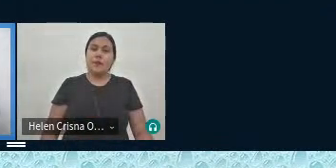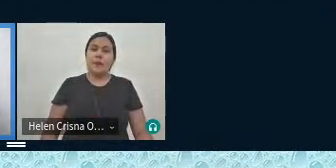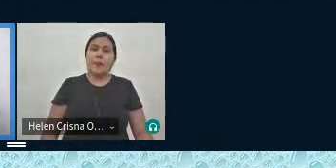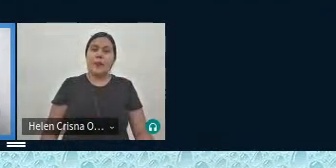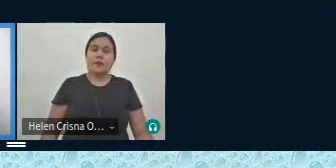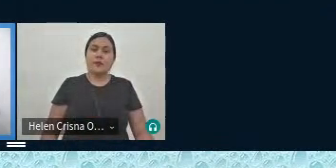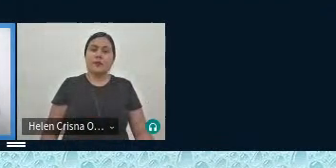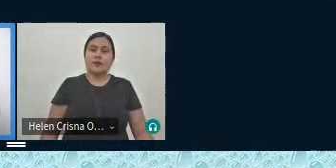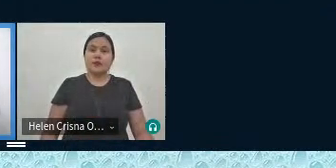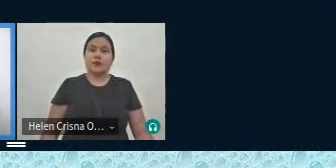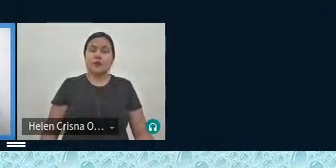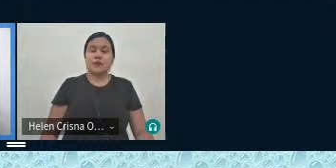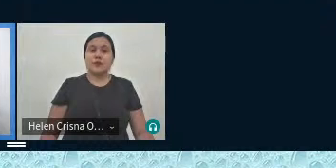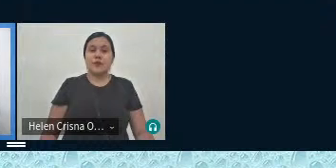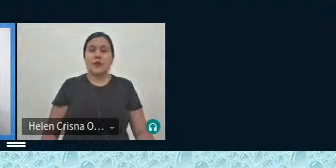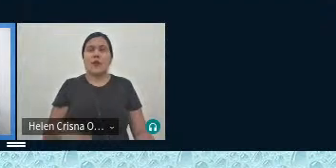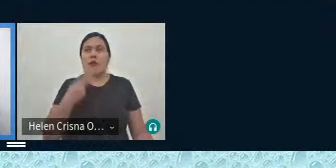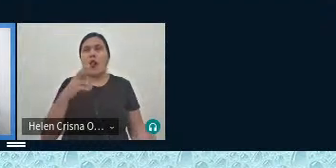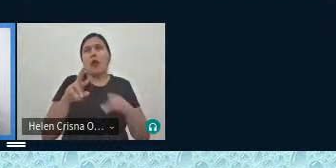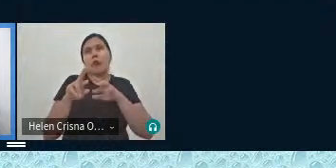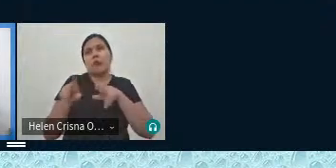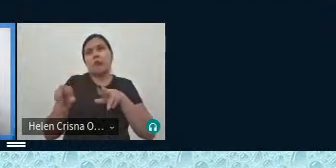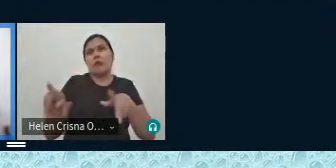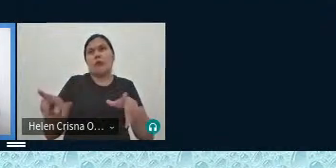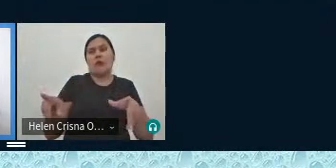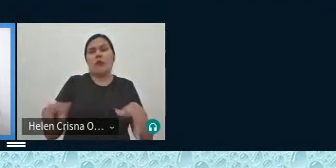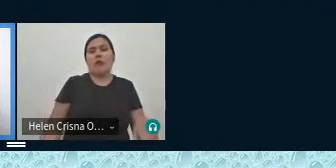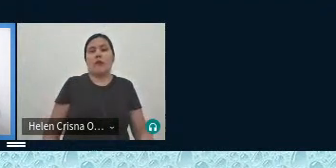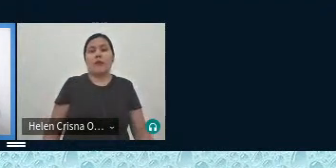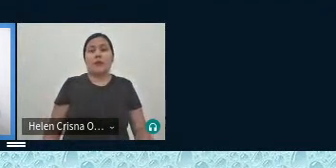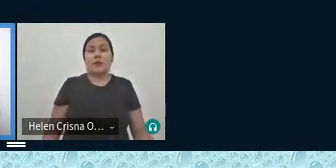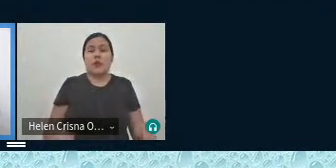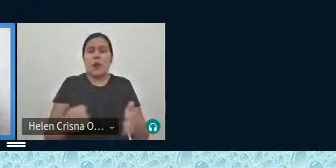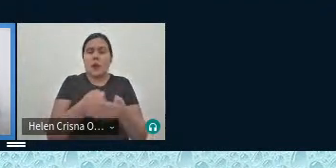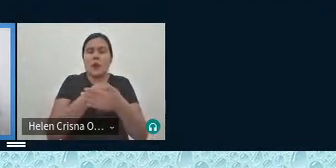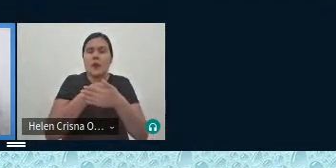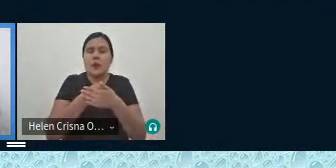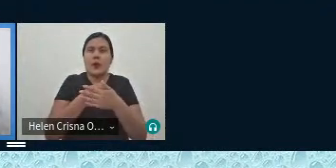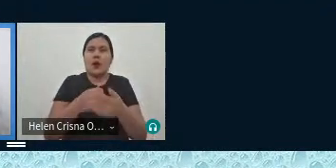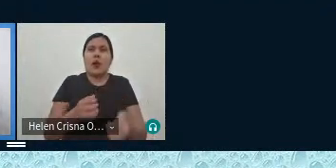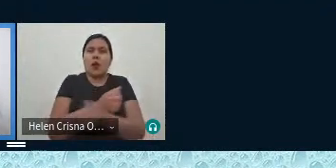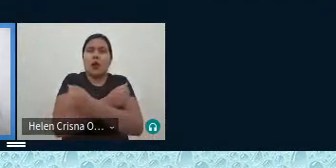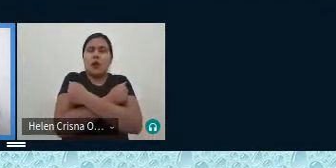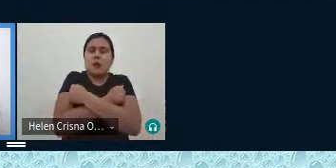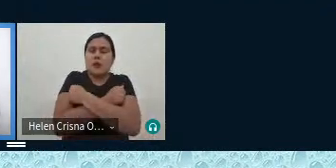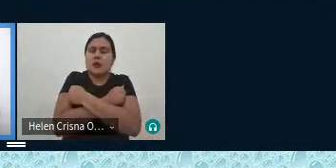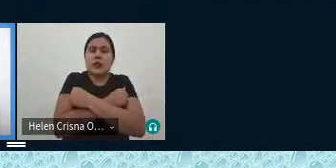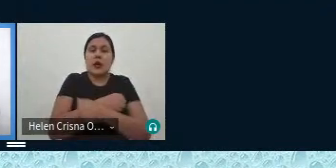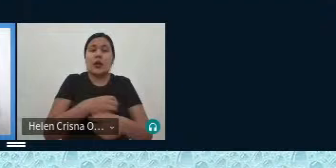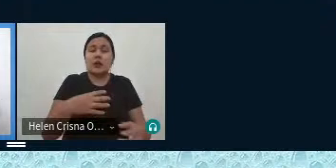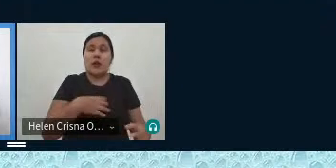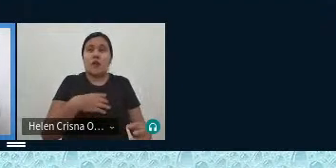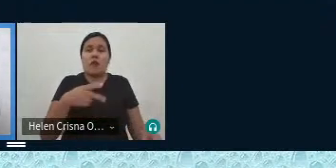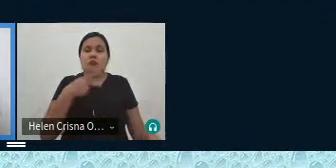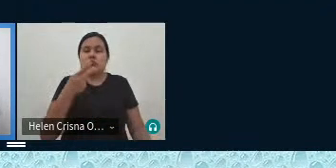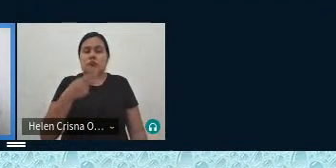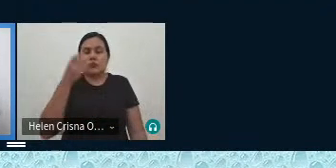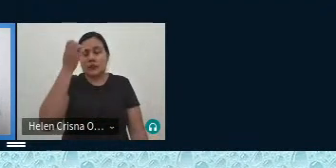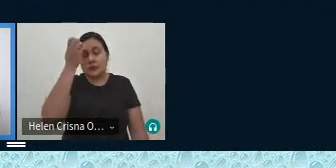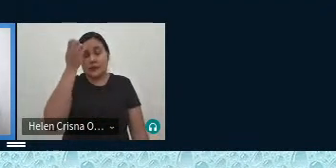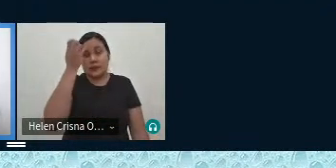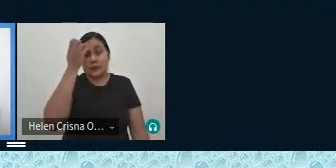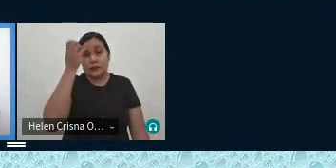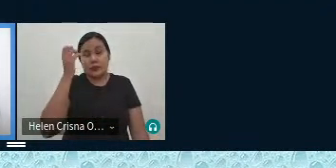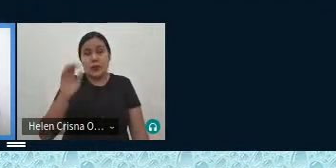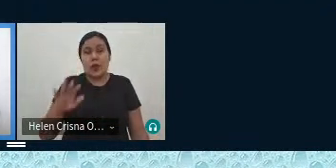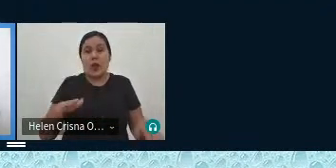contrariados porque falamos diferentes sermos acolhidos abraçados por essa forma de falar então nós temos